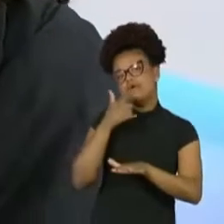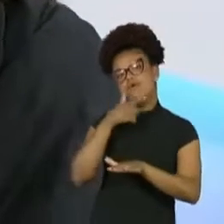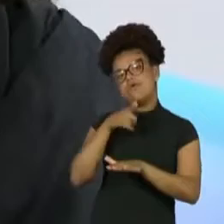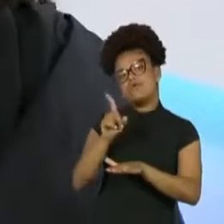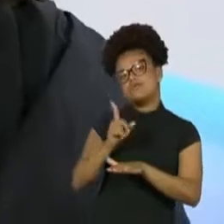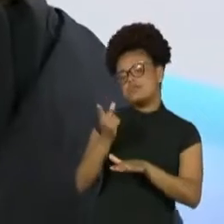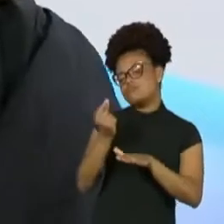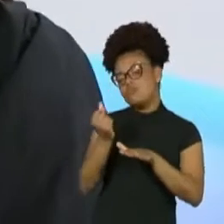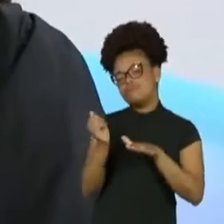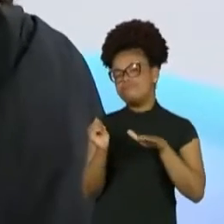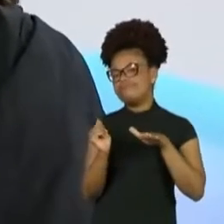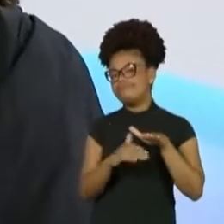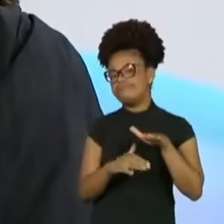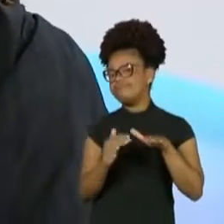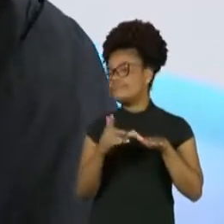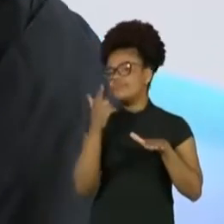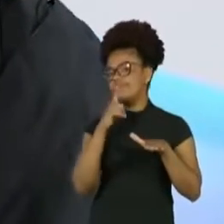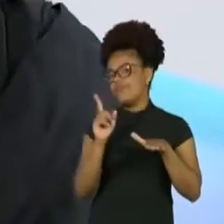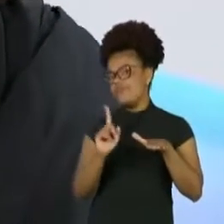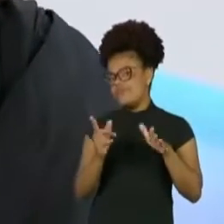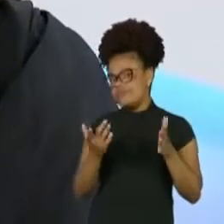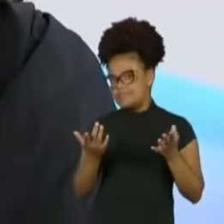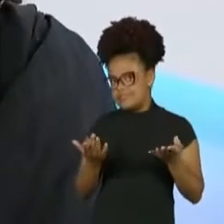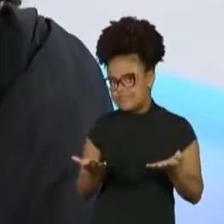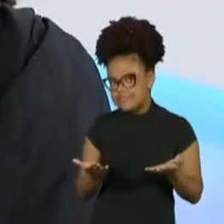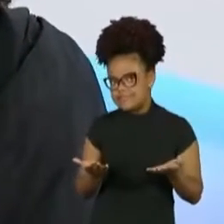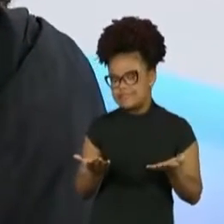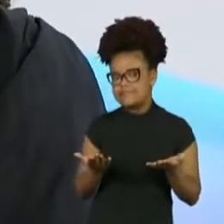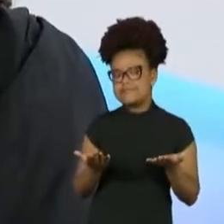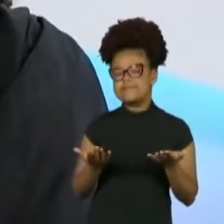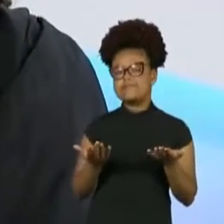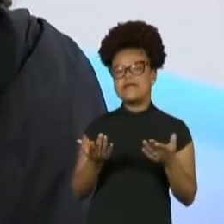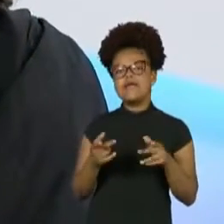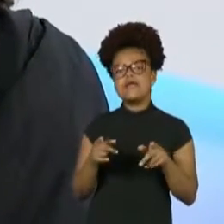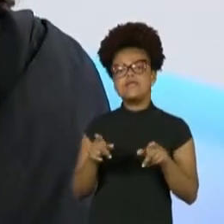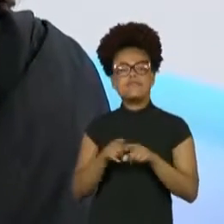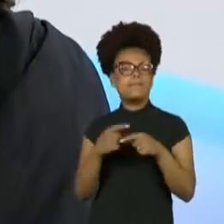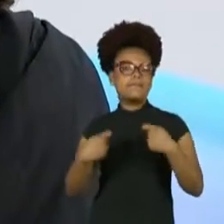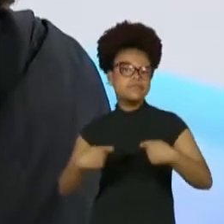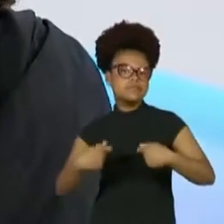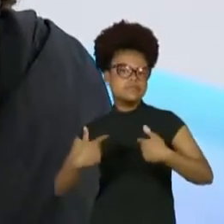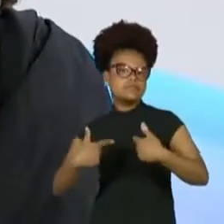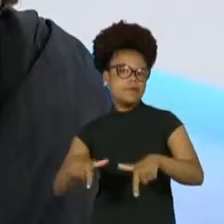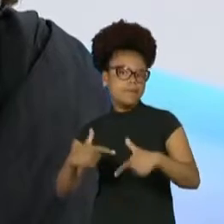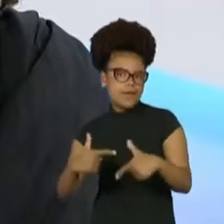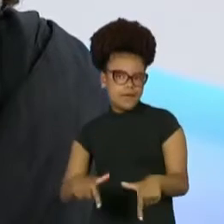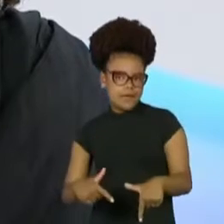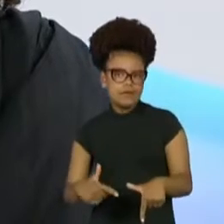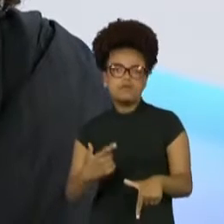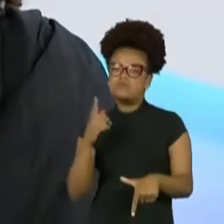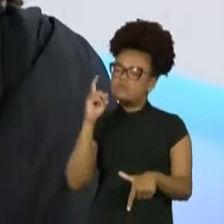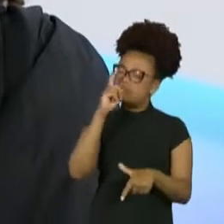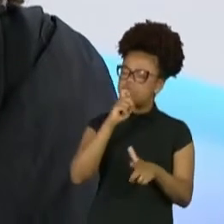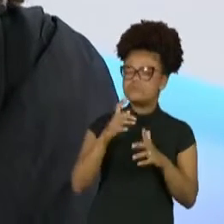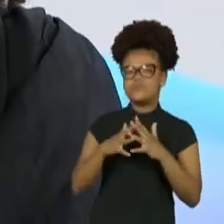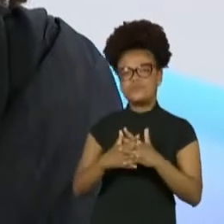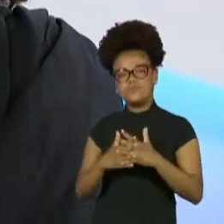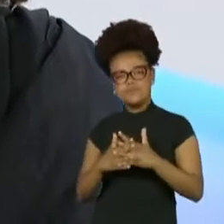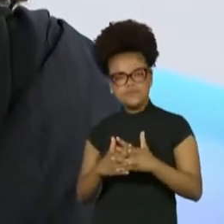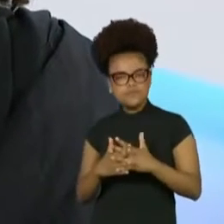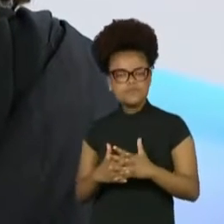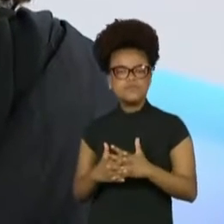ficar sem trabalhar na velhice. Essa coisa é complicado, é delicado.